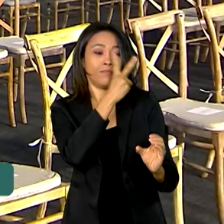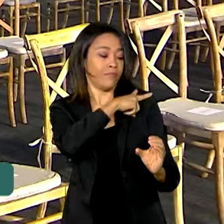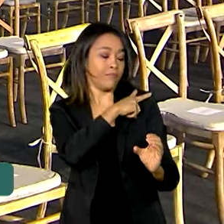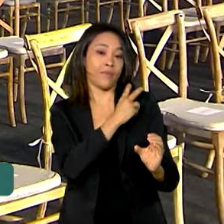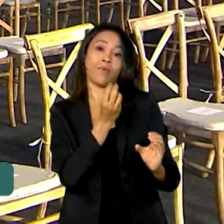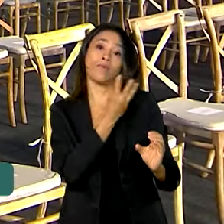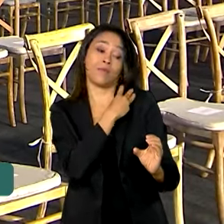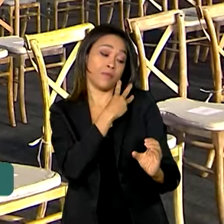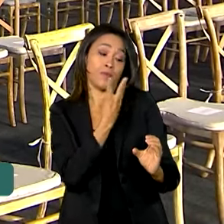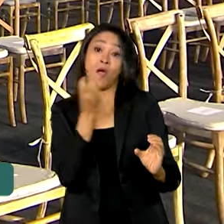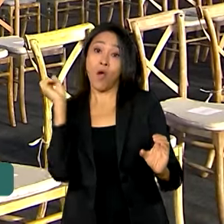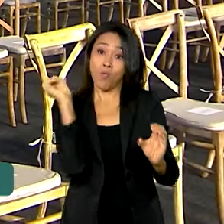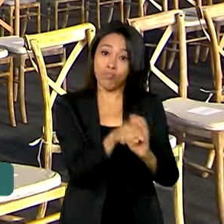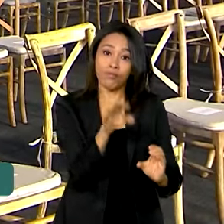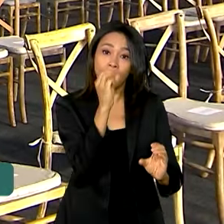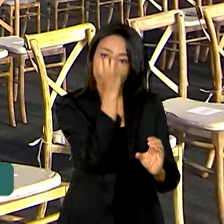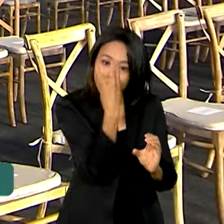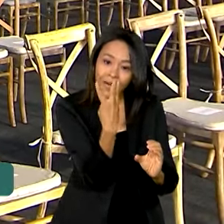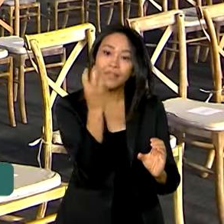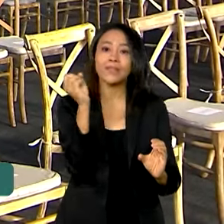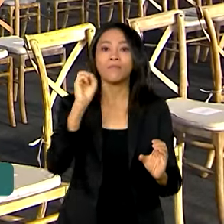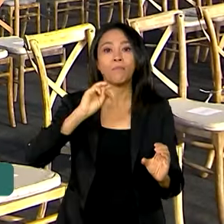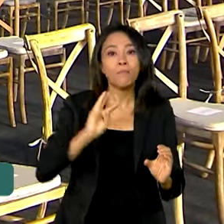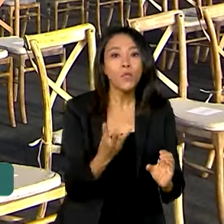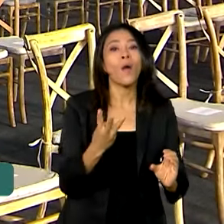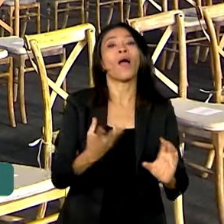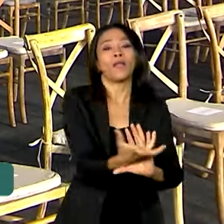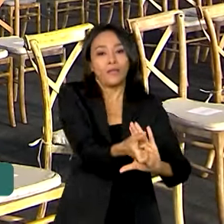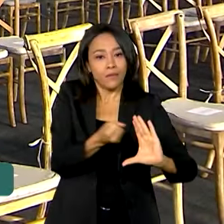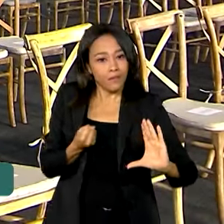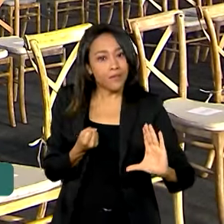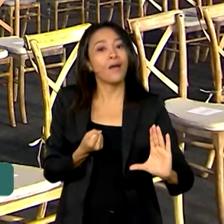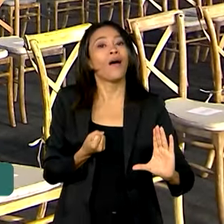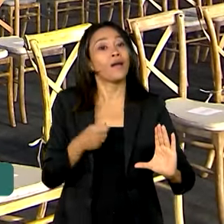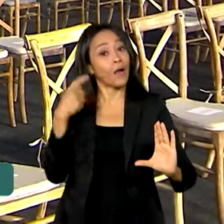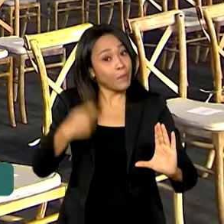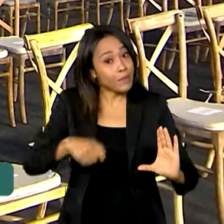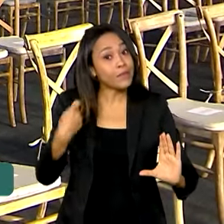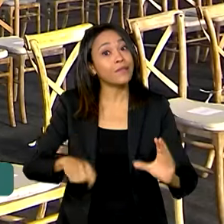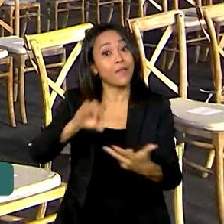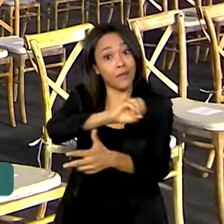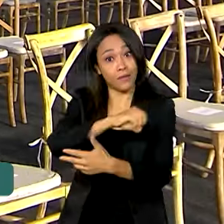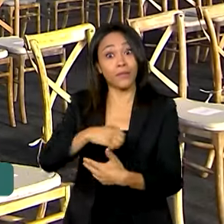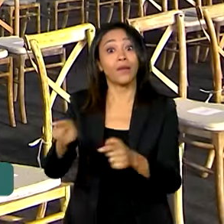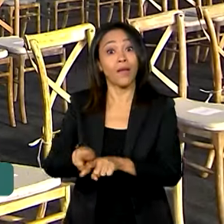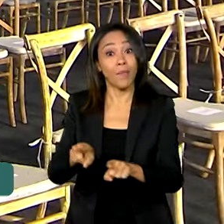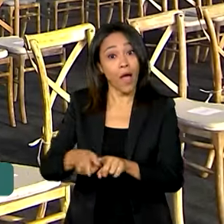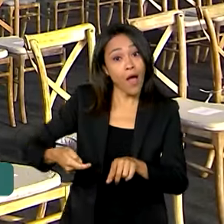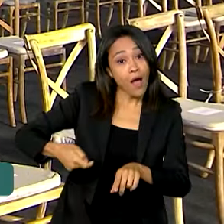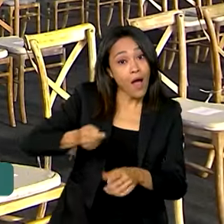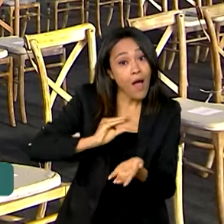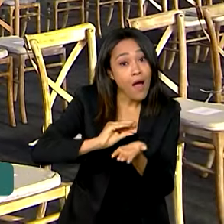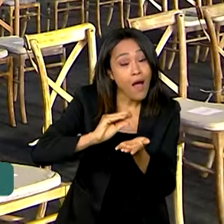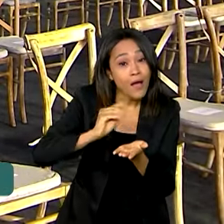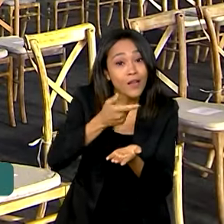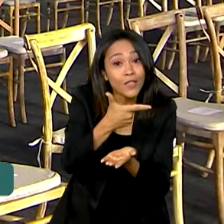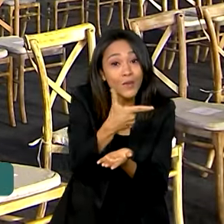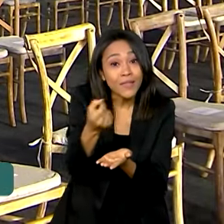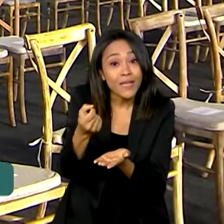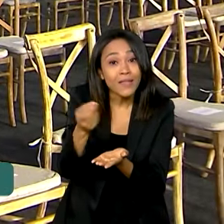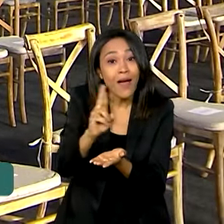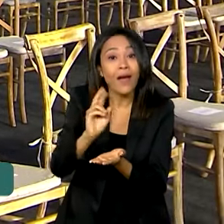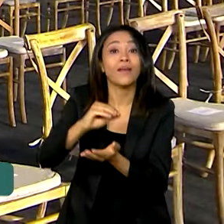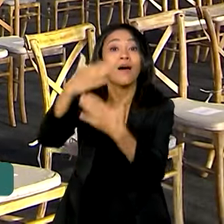se for aprovado em tudo, e fizer o Enem. É um incentivo e tanto, né, Vanessa, para manter os nossos jovens na escola